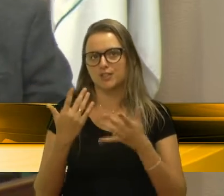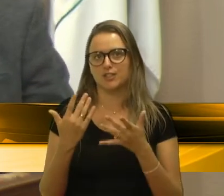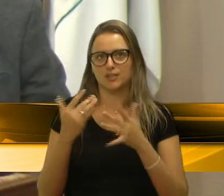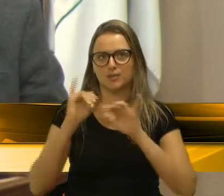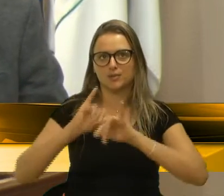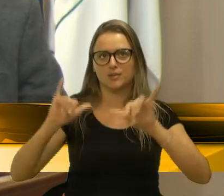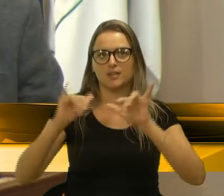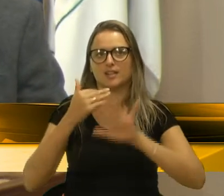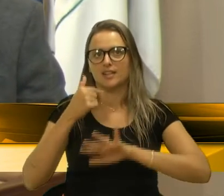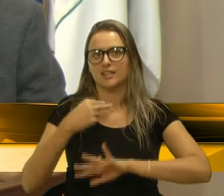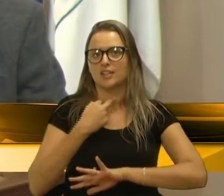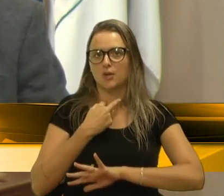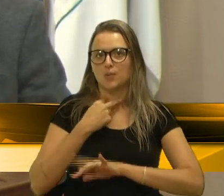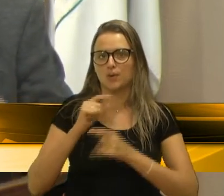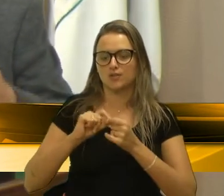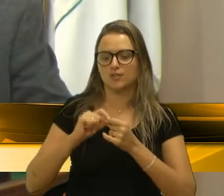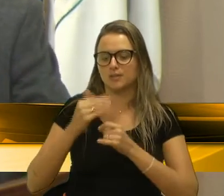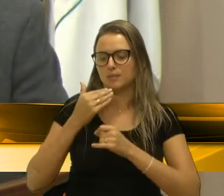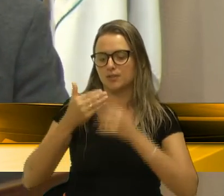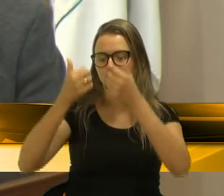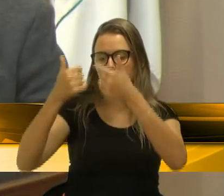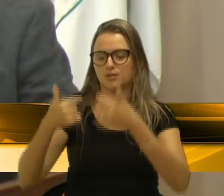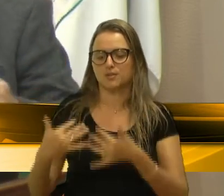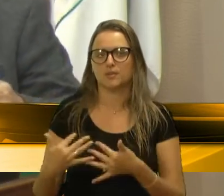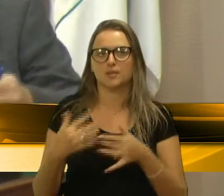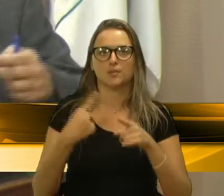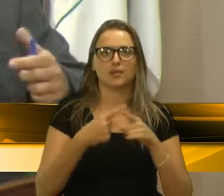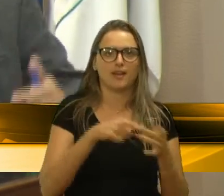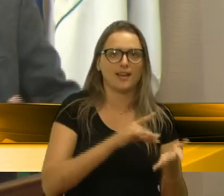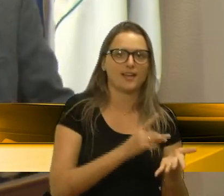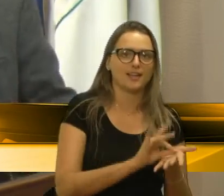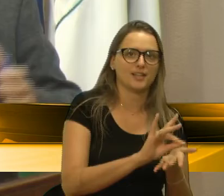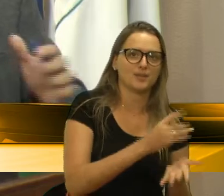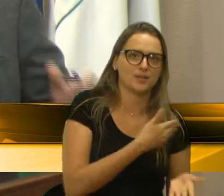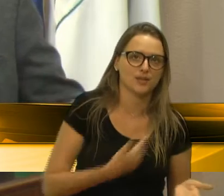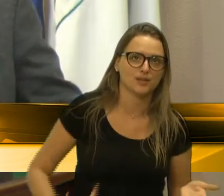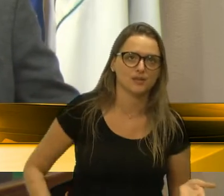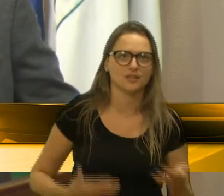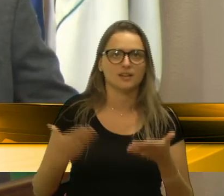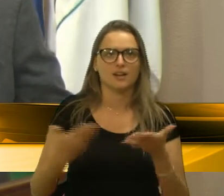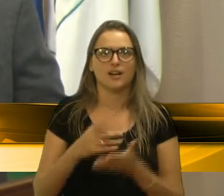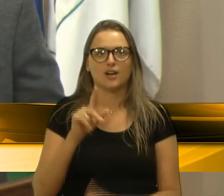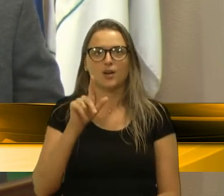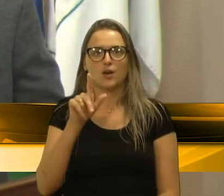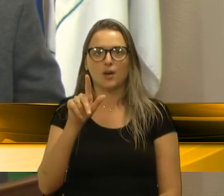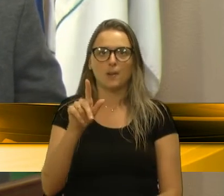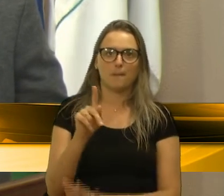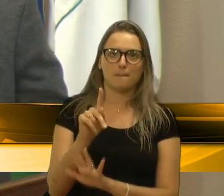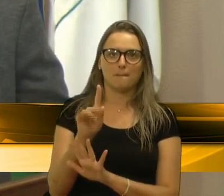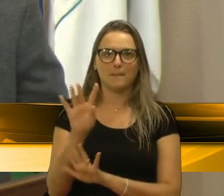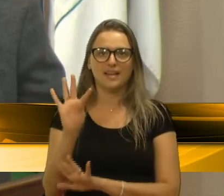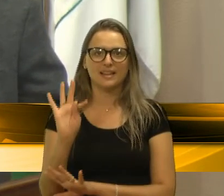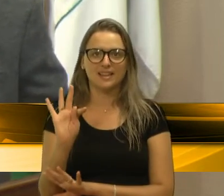O não pode fazer um pedido de informações, é inimigo da trincheira. Agora, eu fui chamar de PTzinho de estimação.